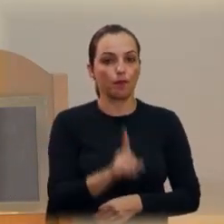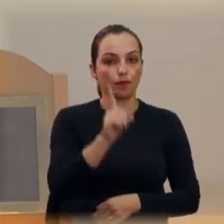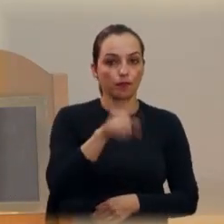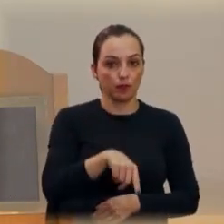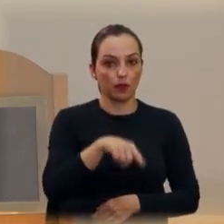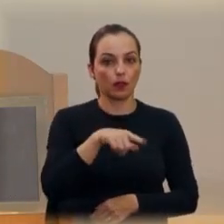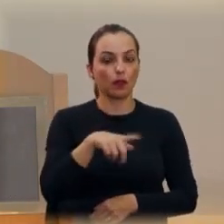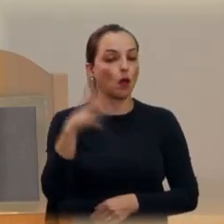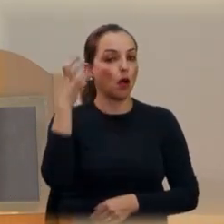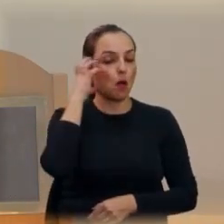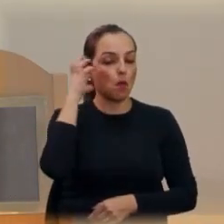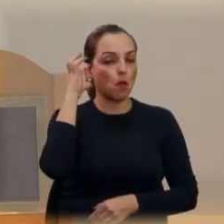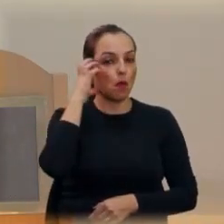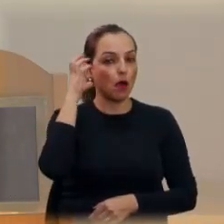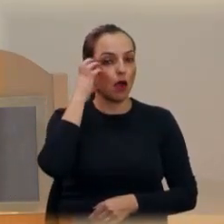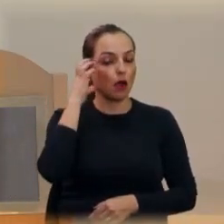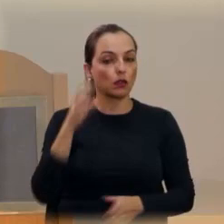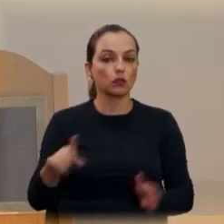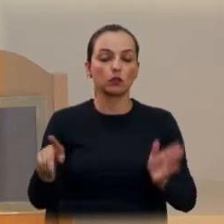de uma rádio, né,